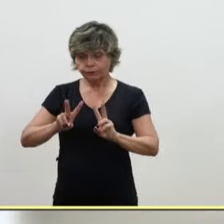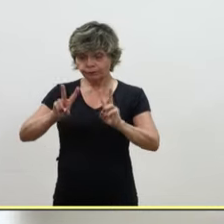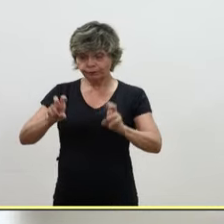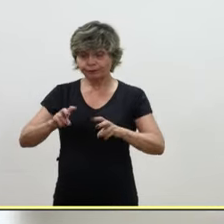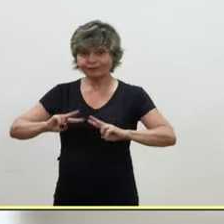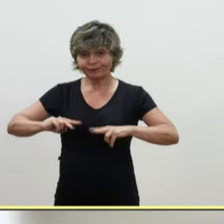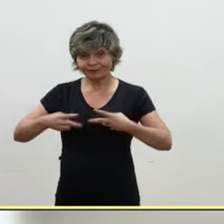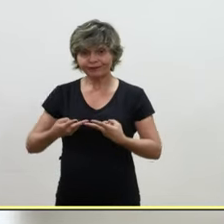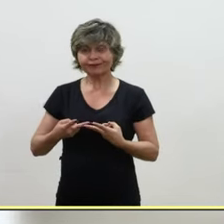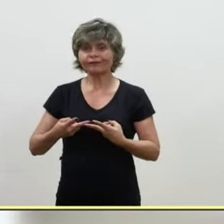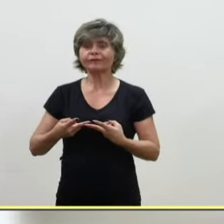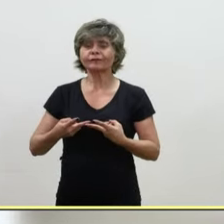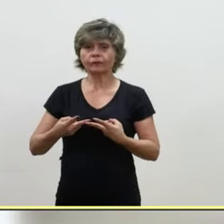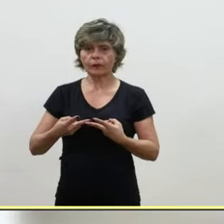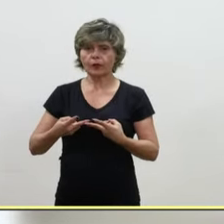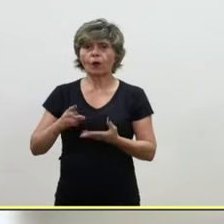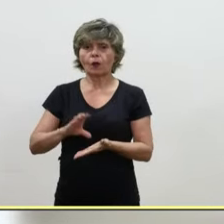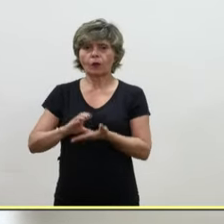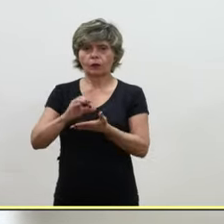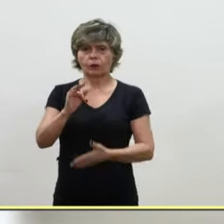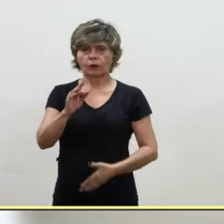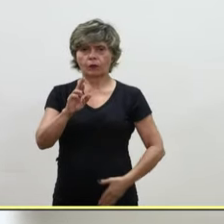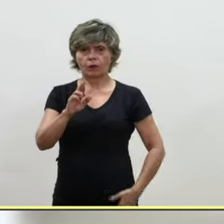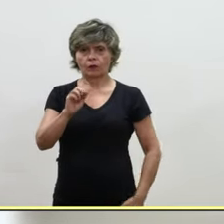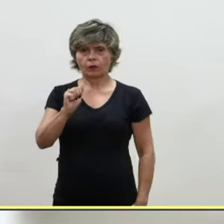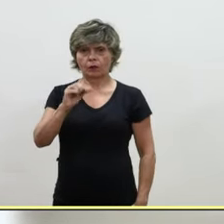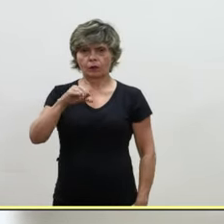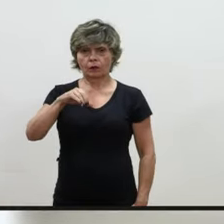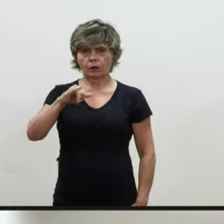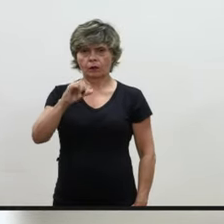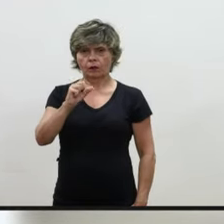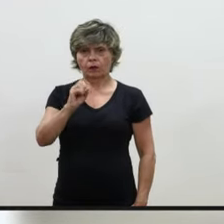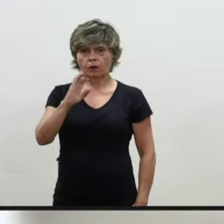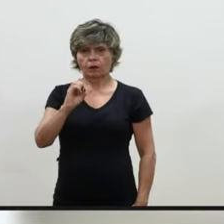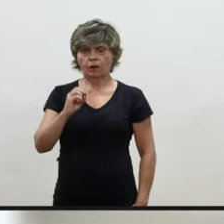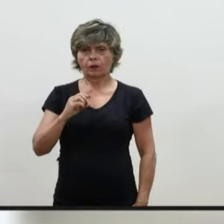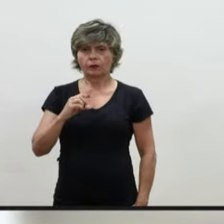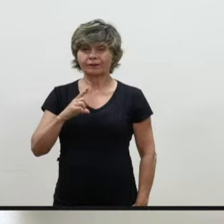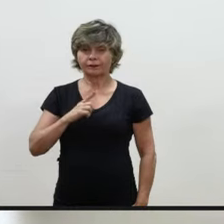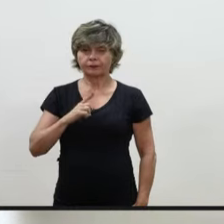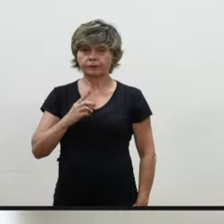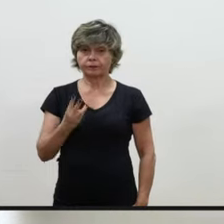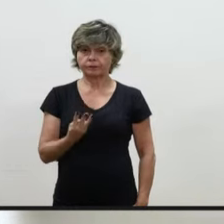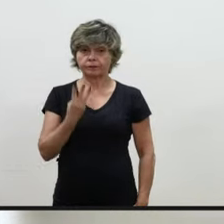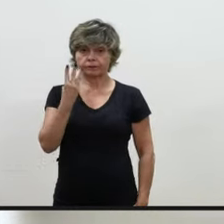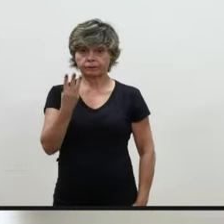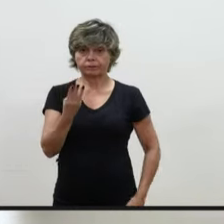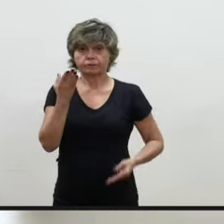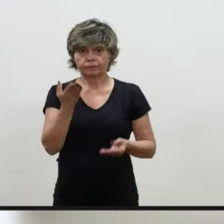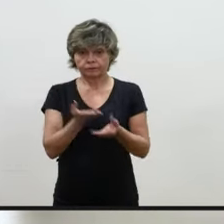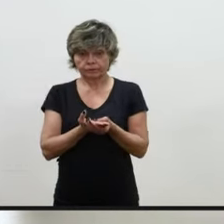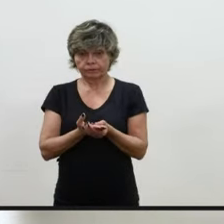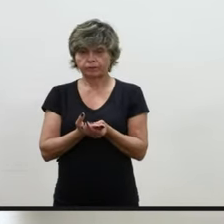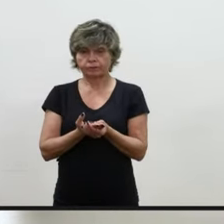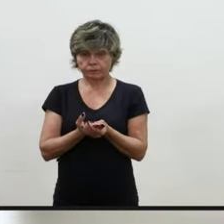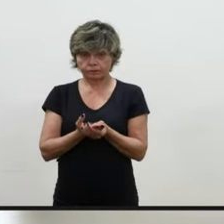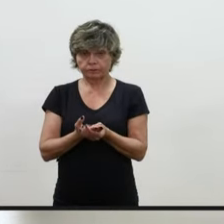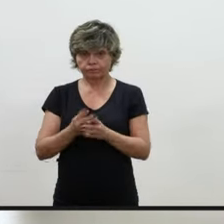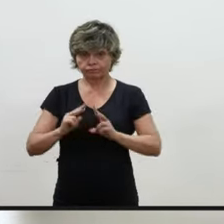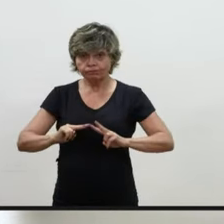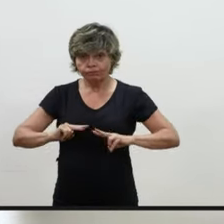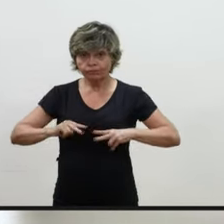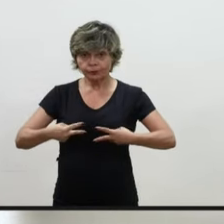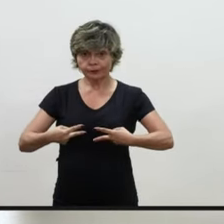José Ramos, três processos para votação em bloco. Relator, conselheiro Francisco Ramos, três processos